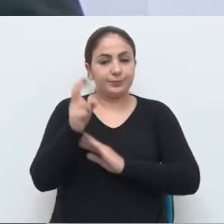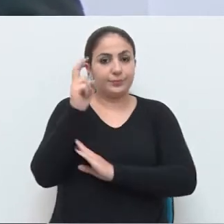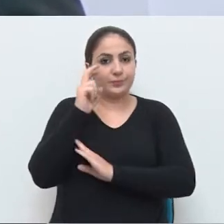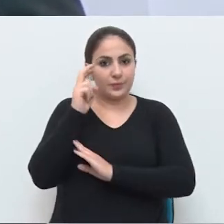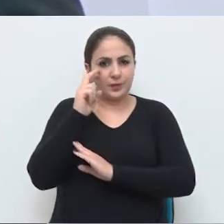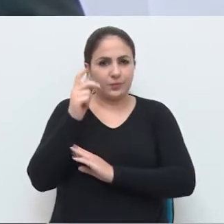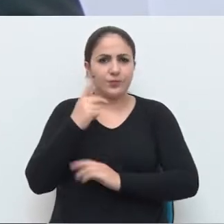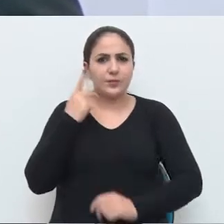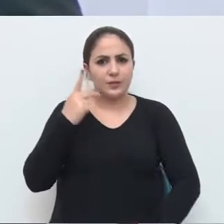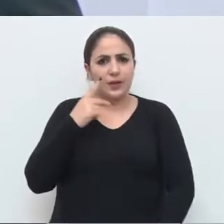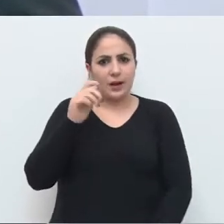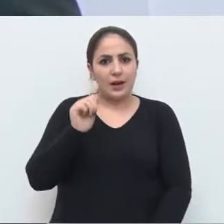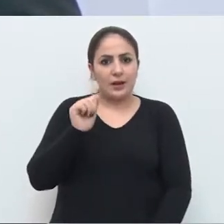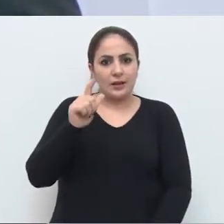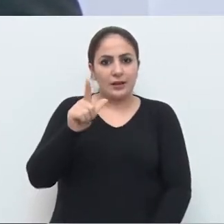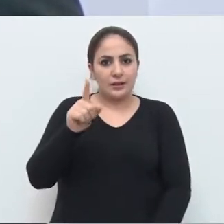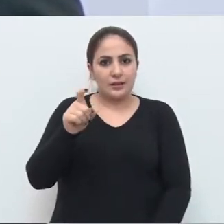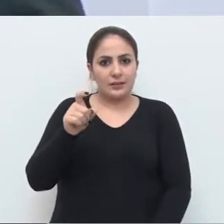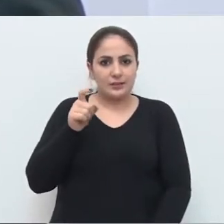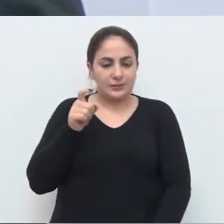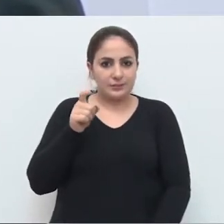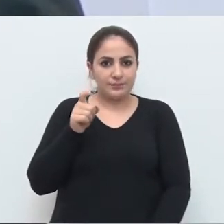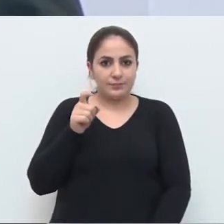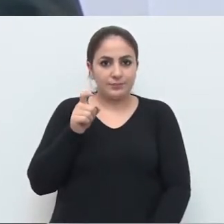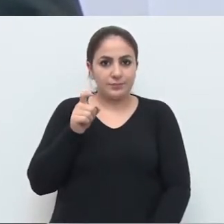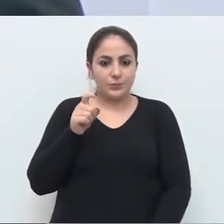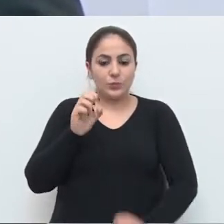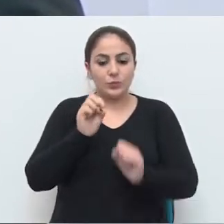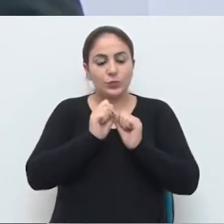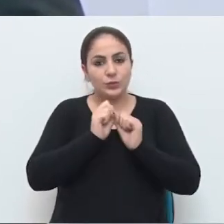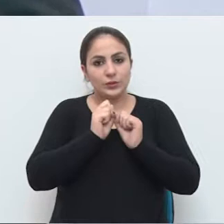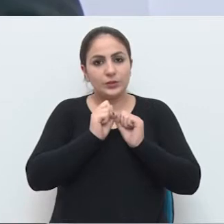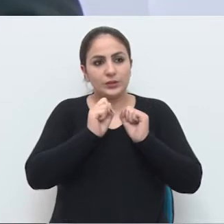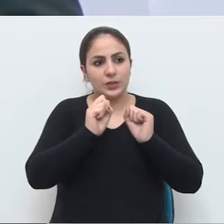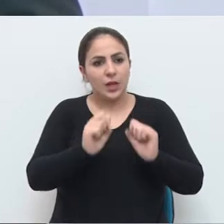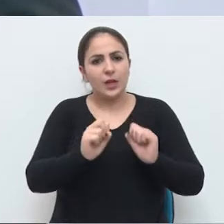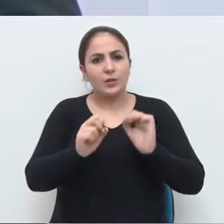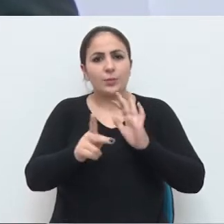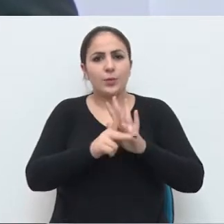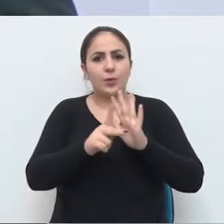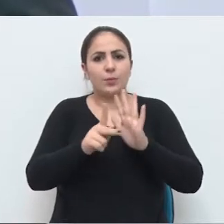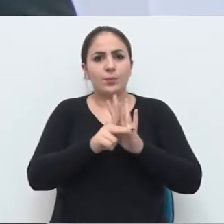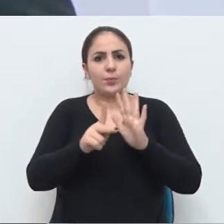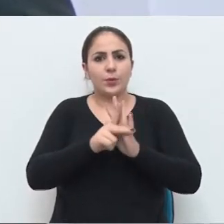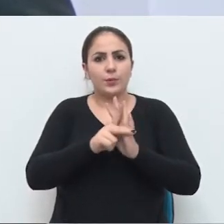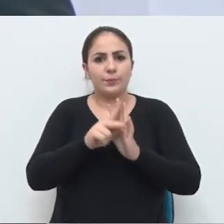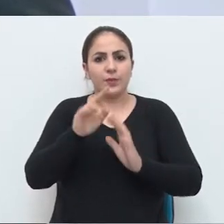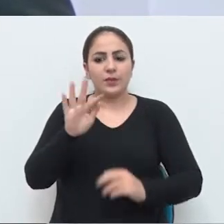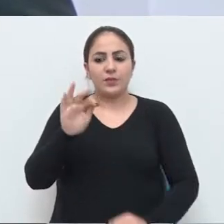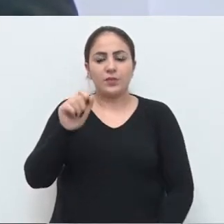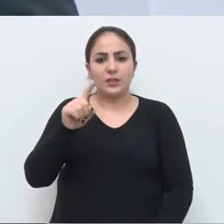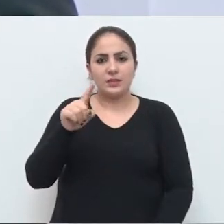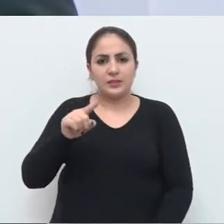quinta-feira, na verdade, vereador Alex, o secretário da Fazenda,